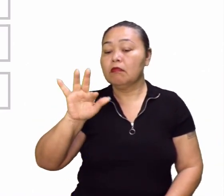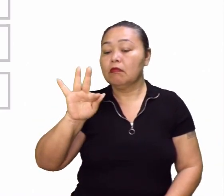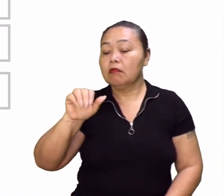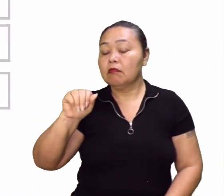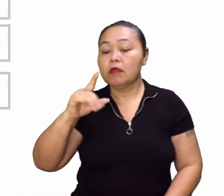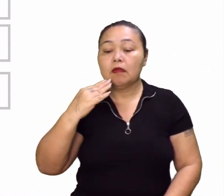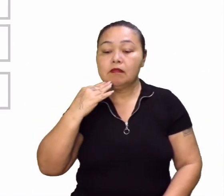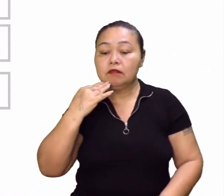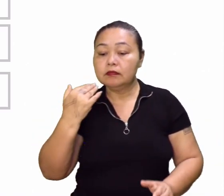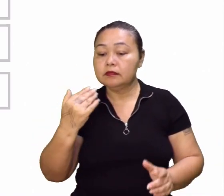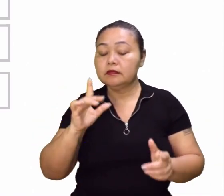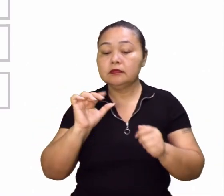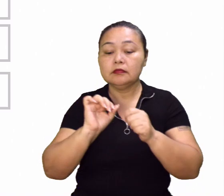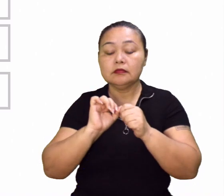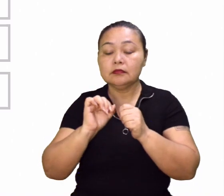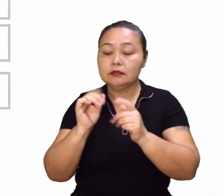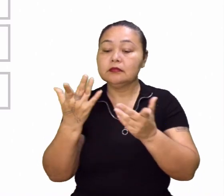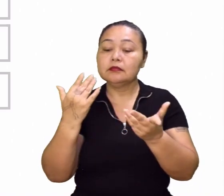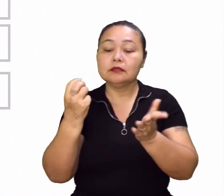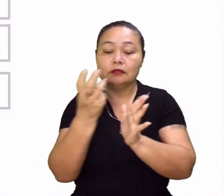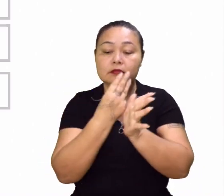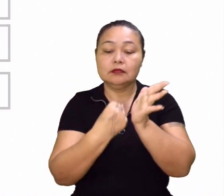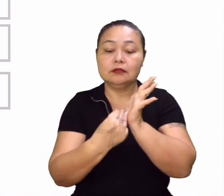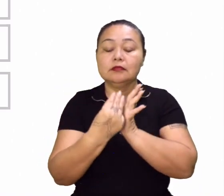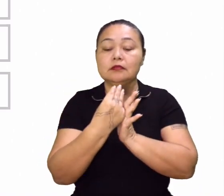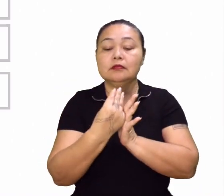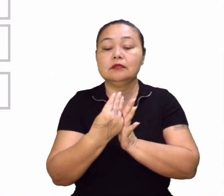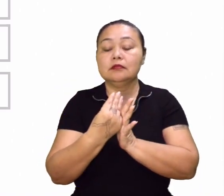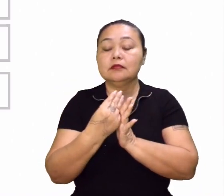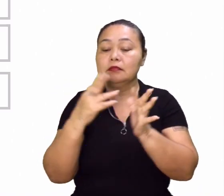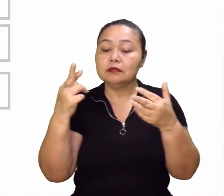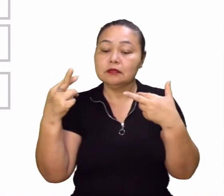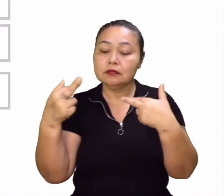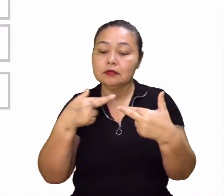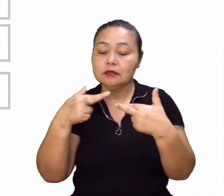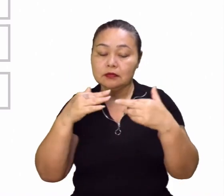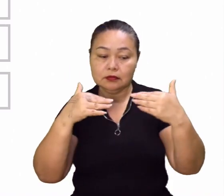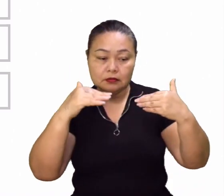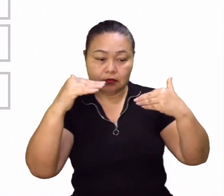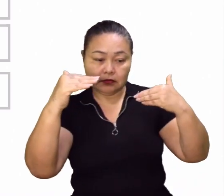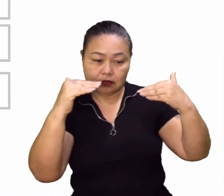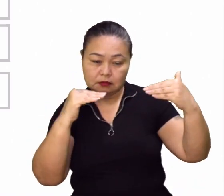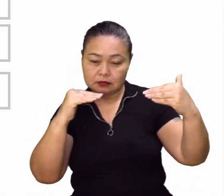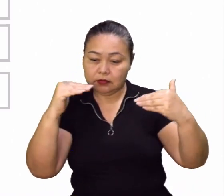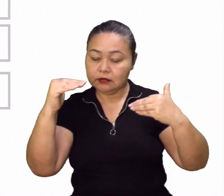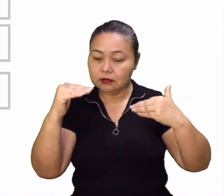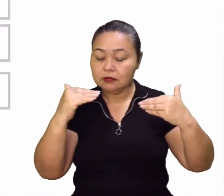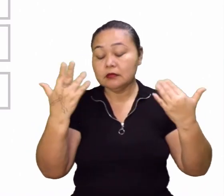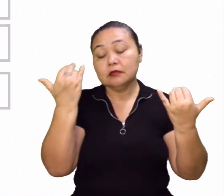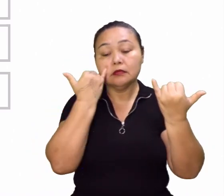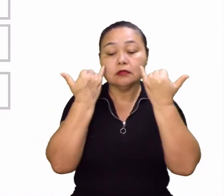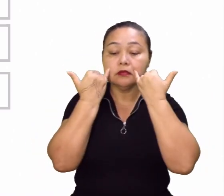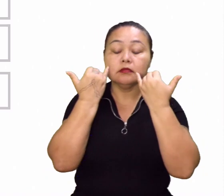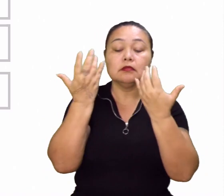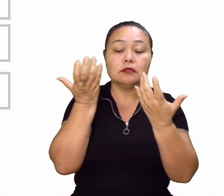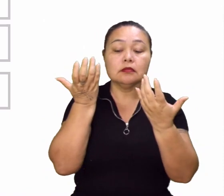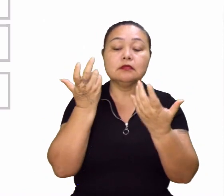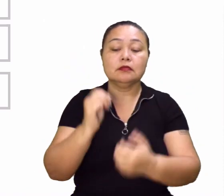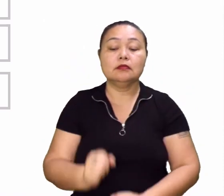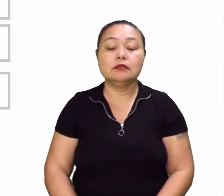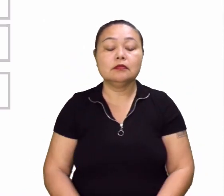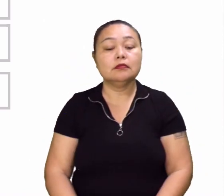distorção no mapa, não isso? Exatamente. Em relação à proporção de alguma informação que se quer.